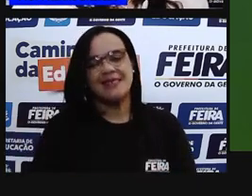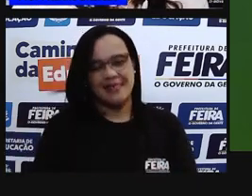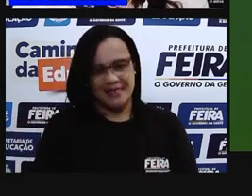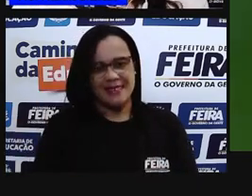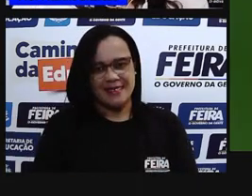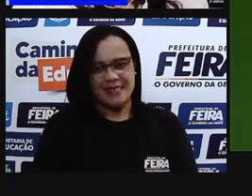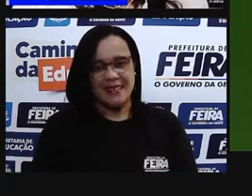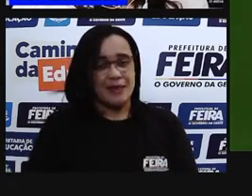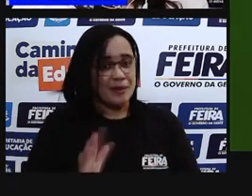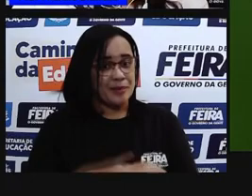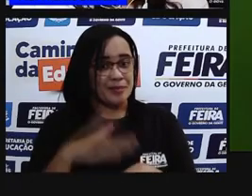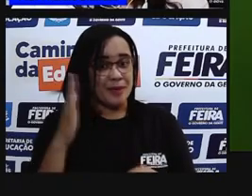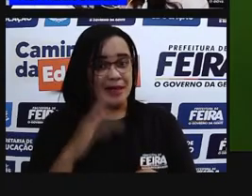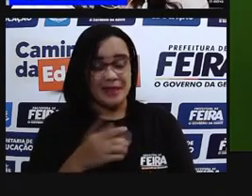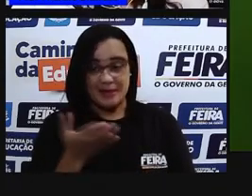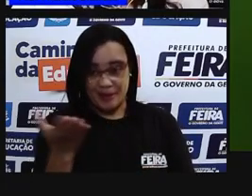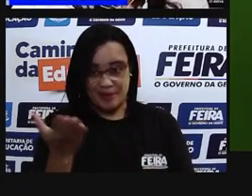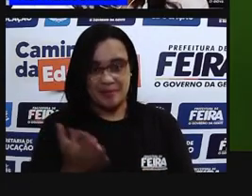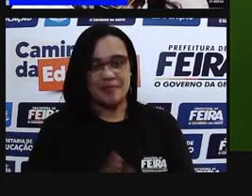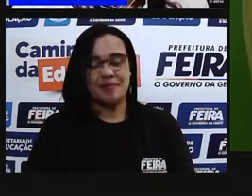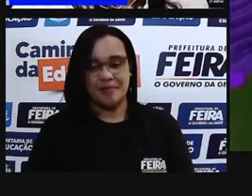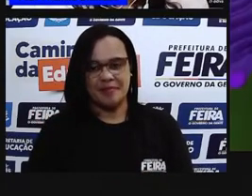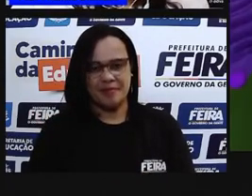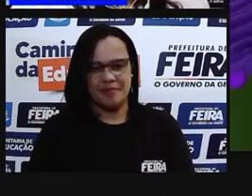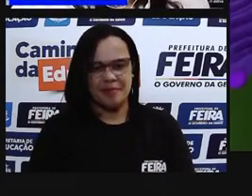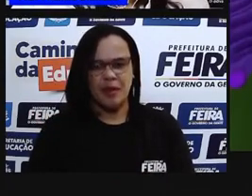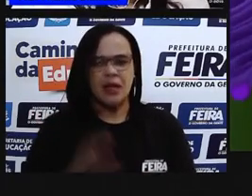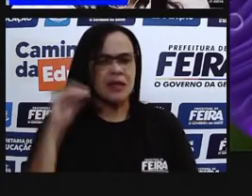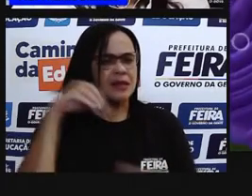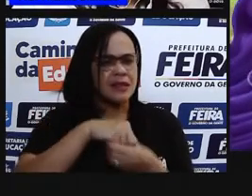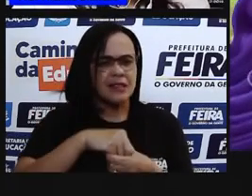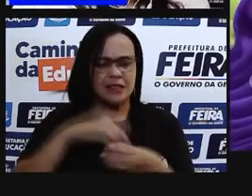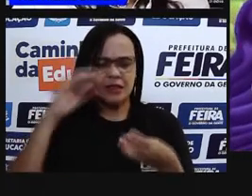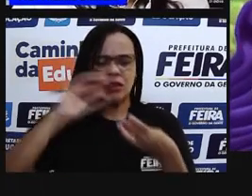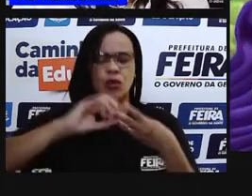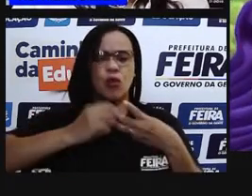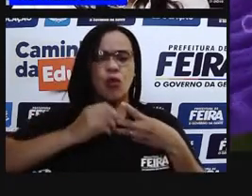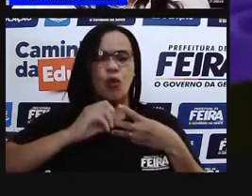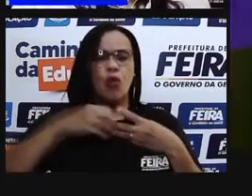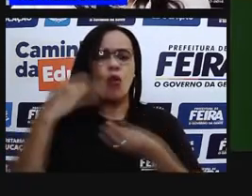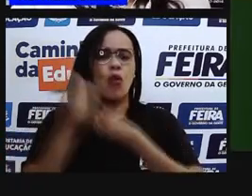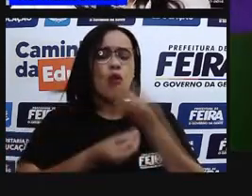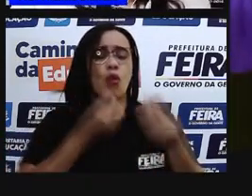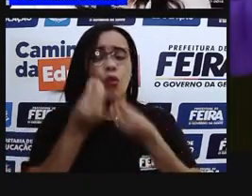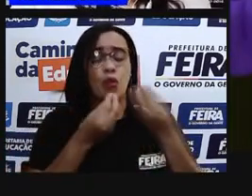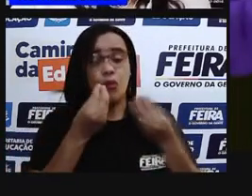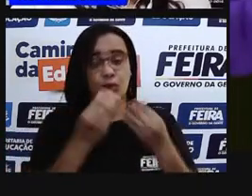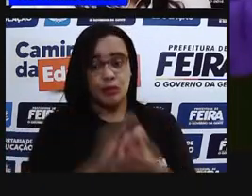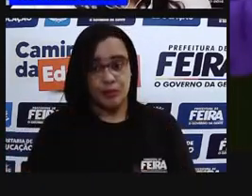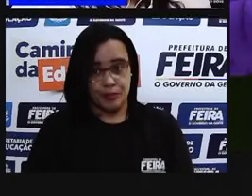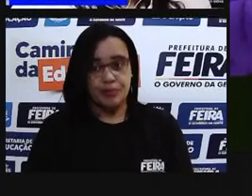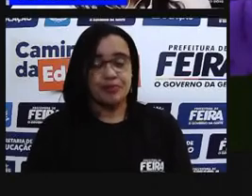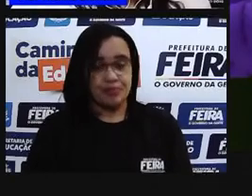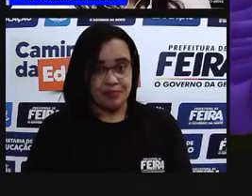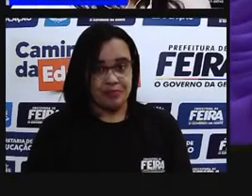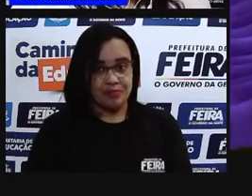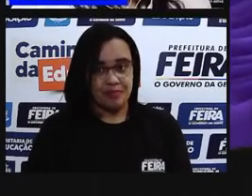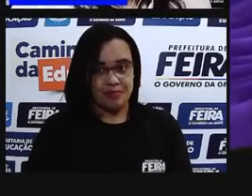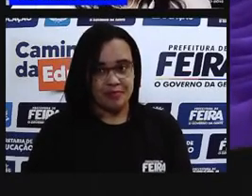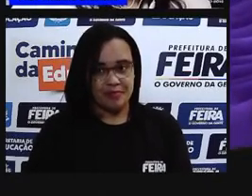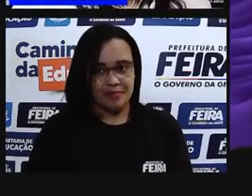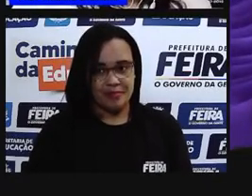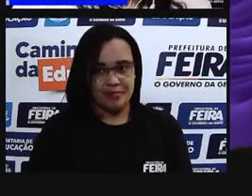tem dentro dessa célula? Dentro da célula, a gente também vai encontrar mitocôndrias,